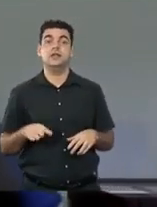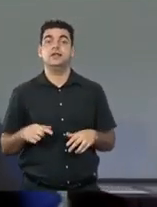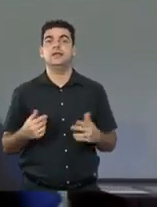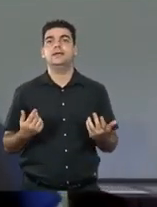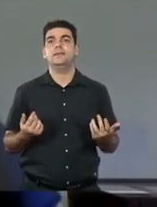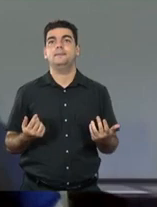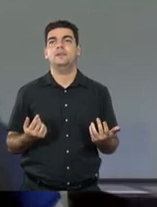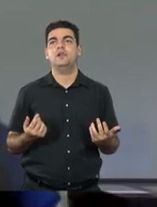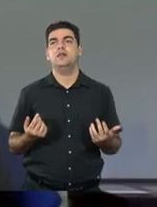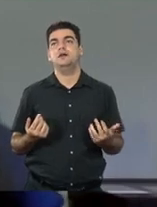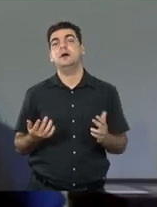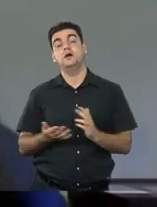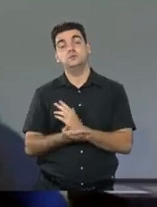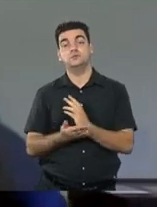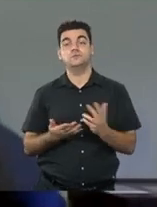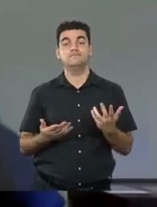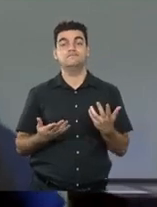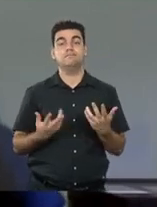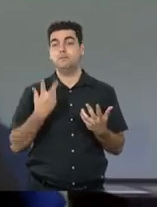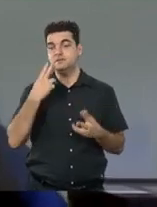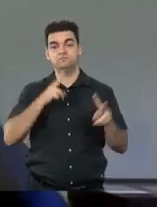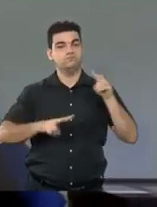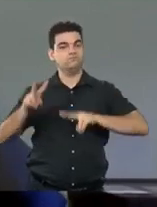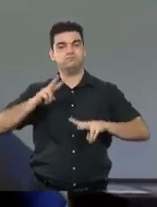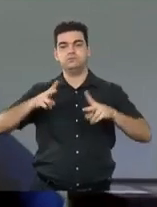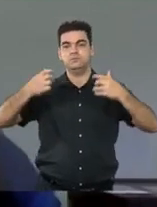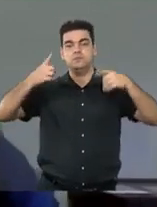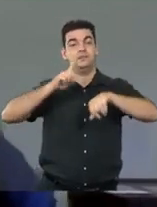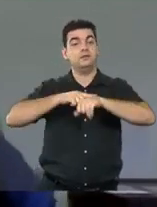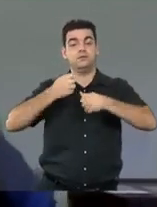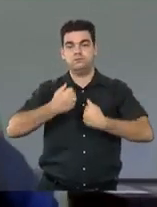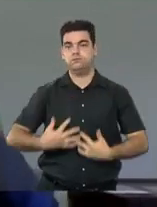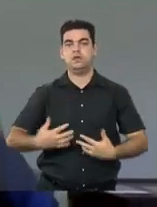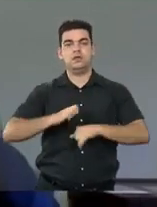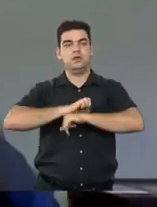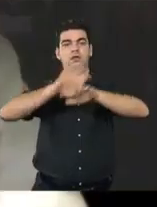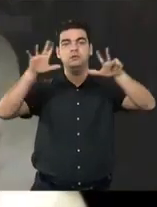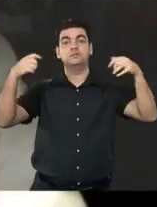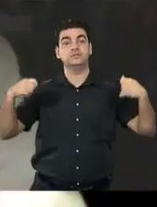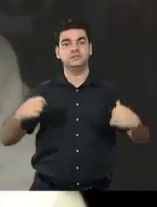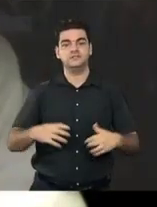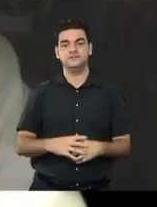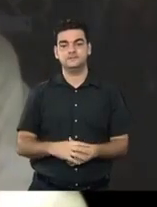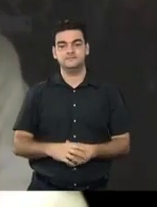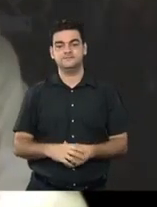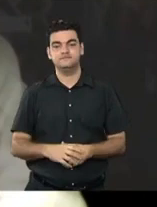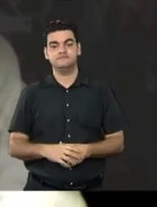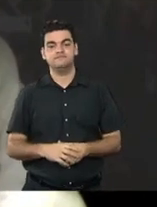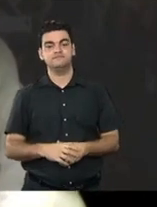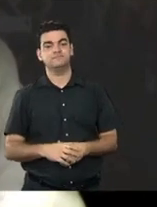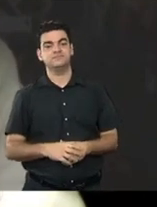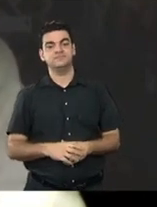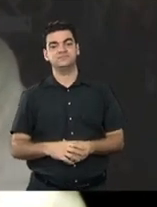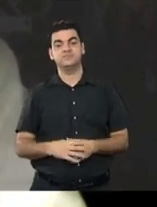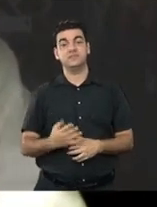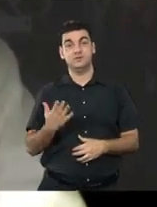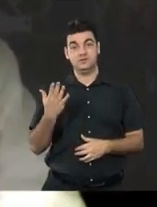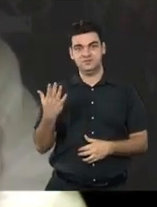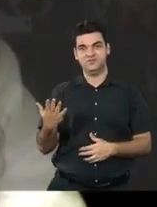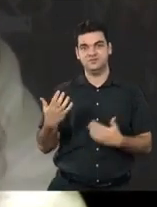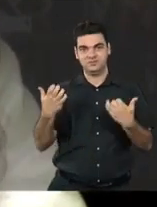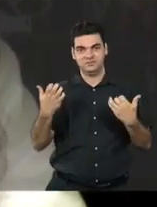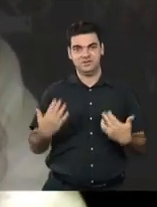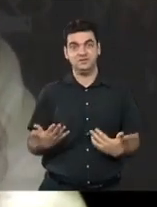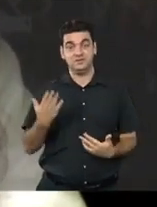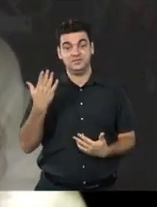digamos assim, que precisa dessa visibilidade também. Com certeza, Joênia, só para dar até um retorno para